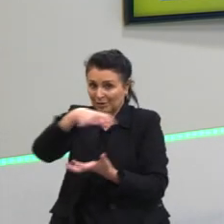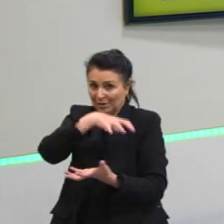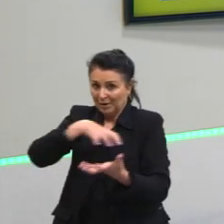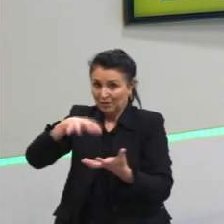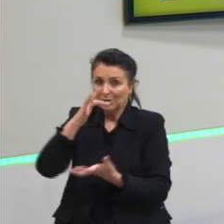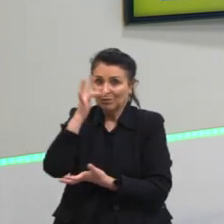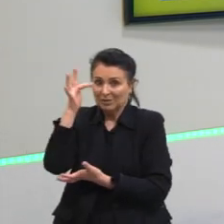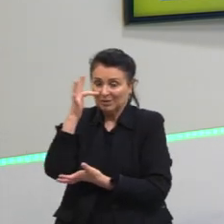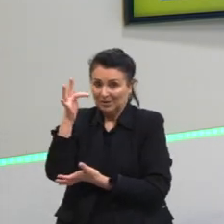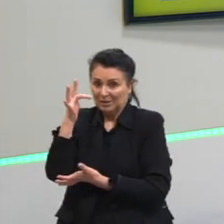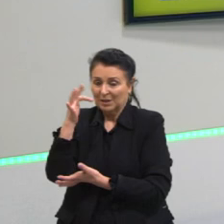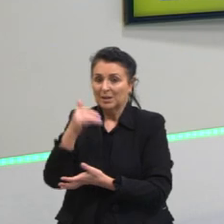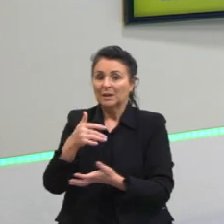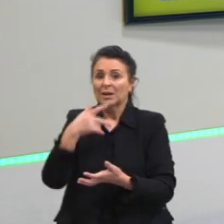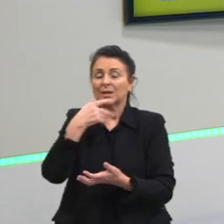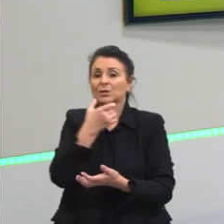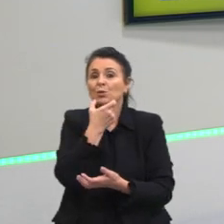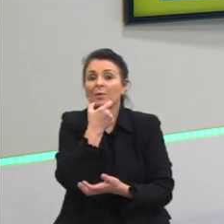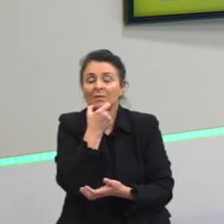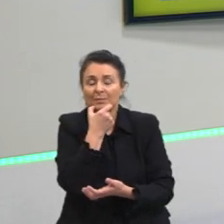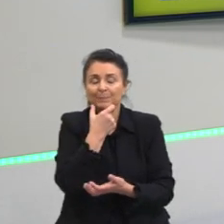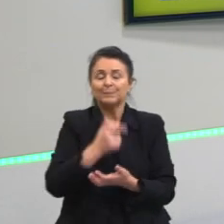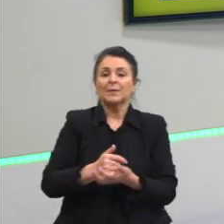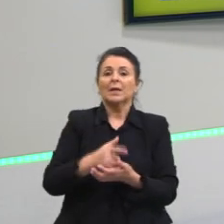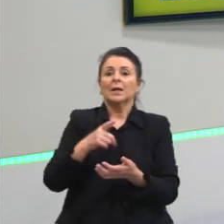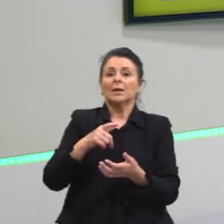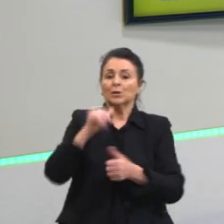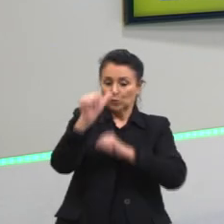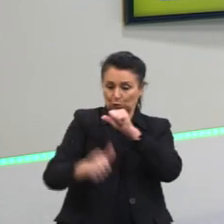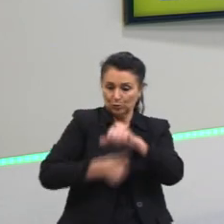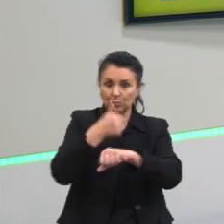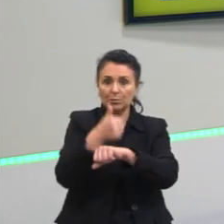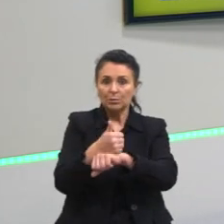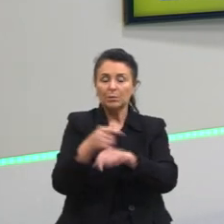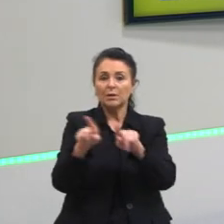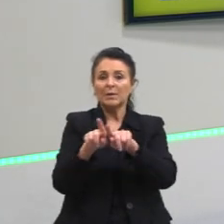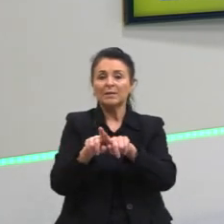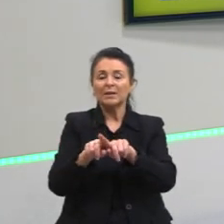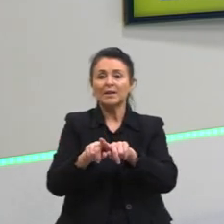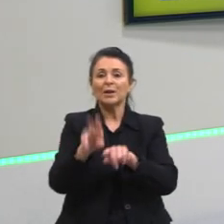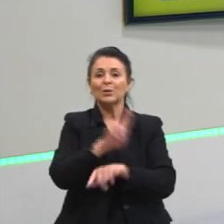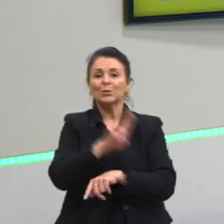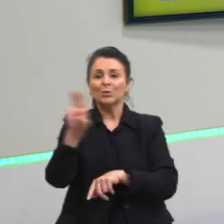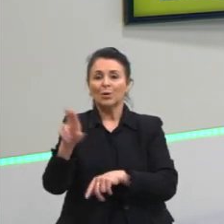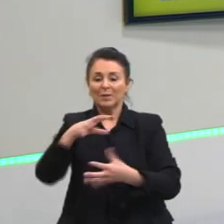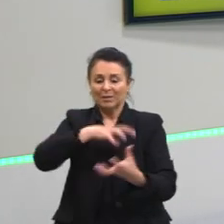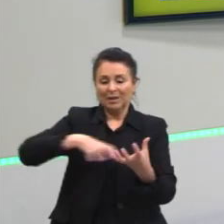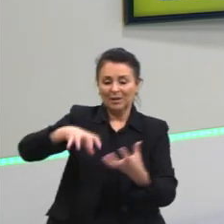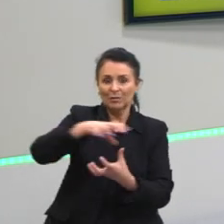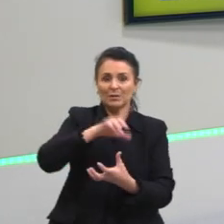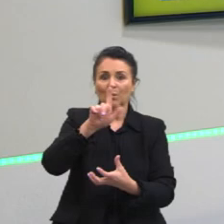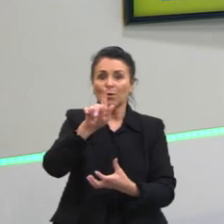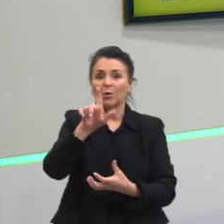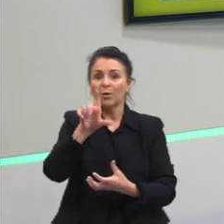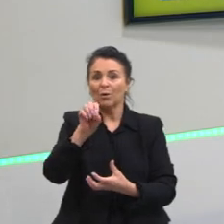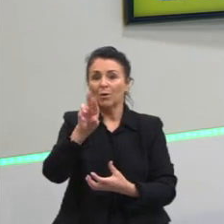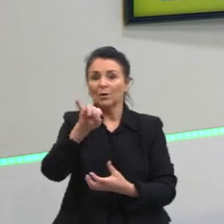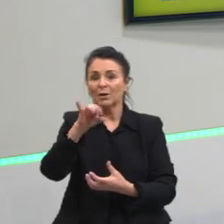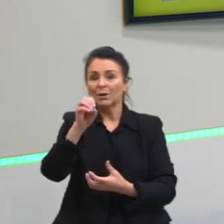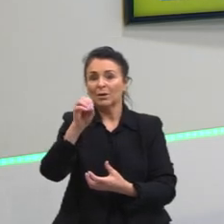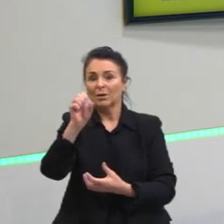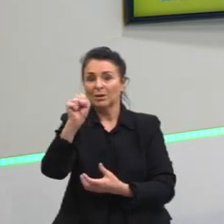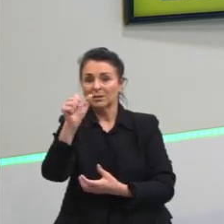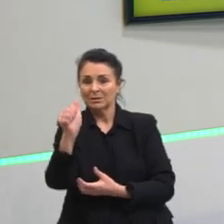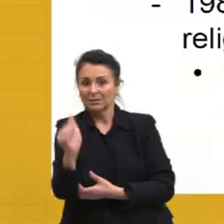colocam o Guilherme de Orange e a Maria no lugar dele, é chamada de Revolução Gloriosa, porque teria sido uma revolução sem derramamento